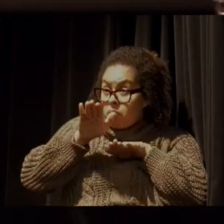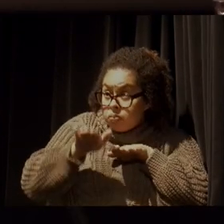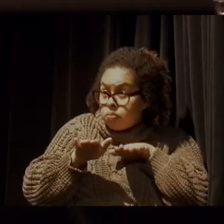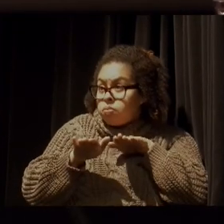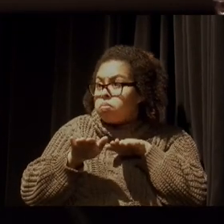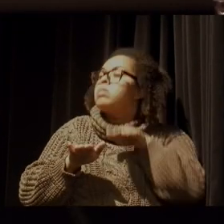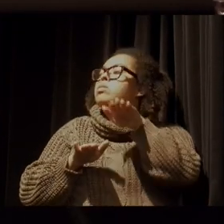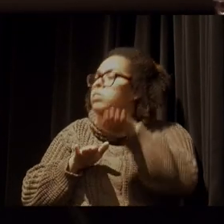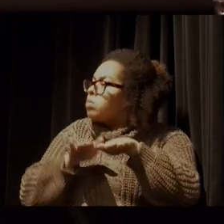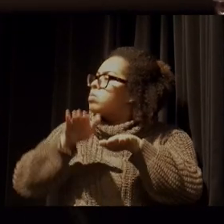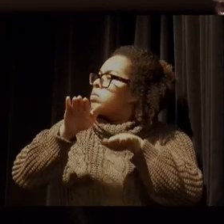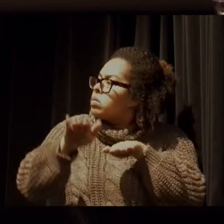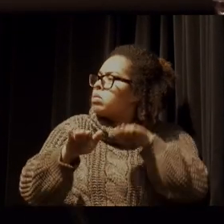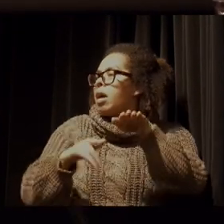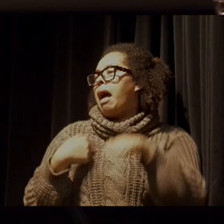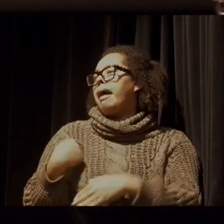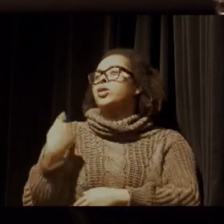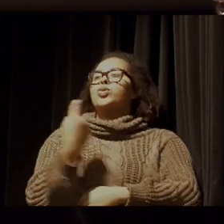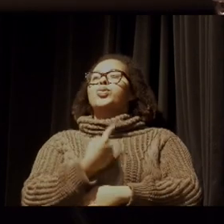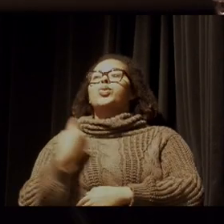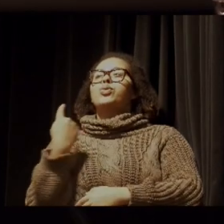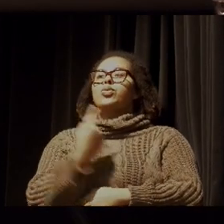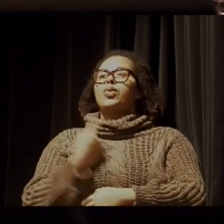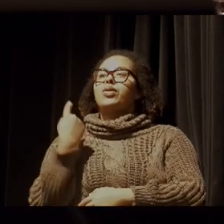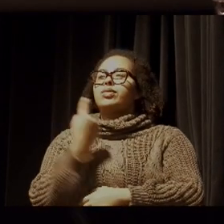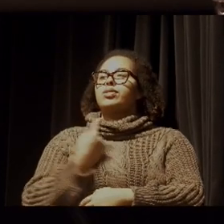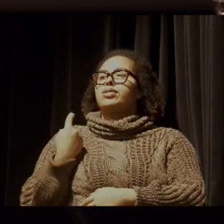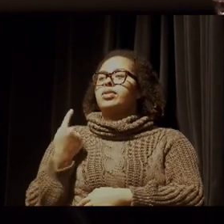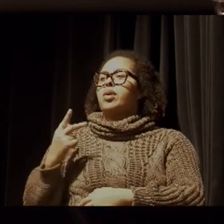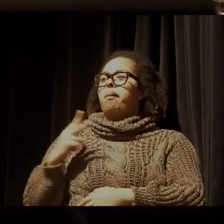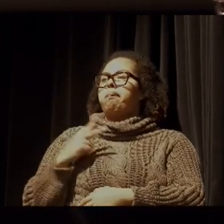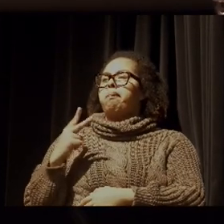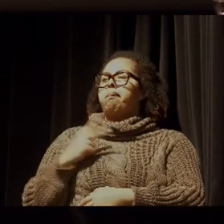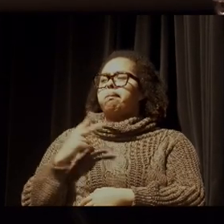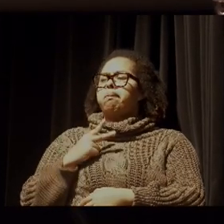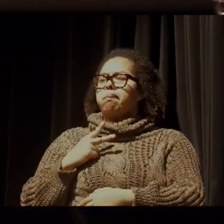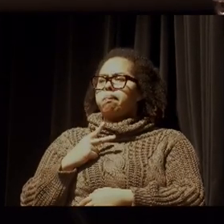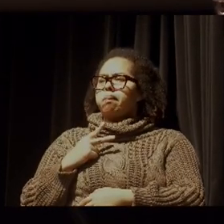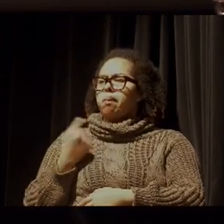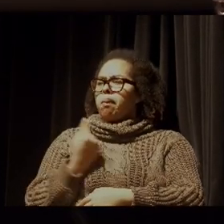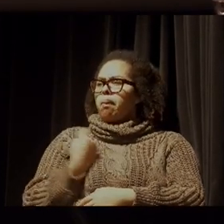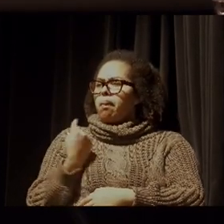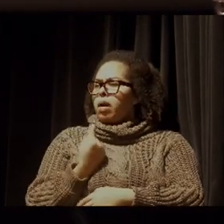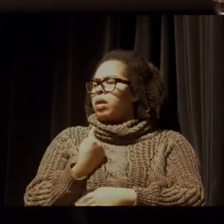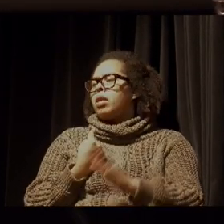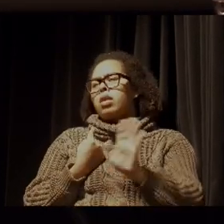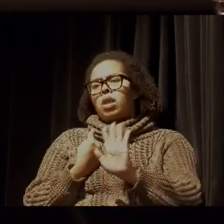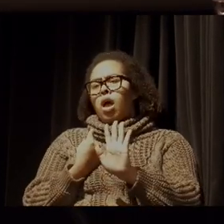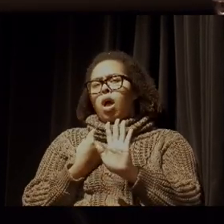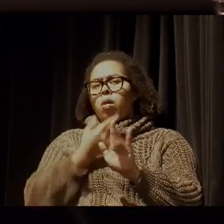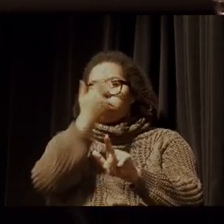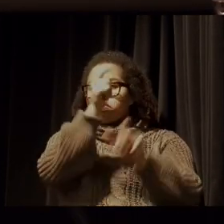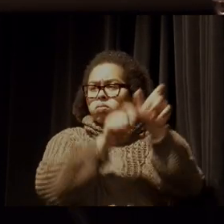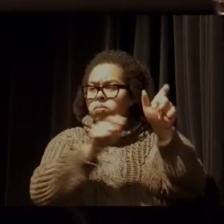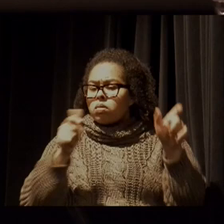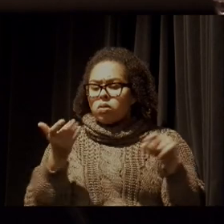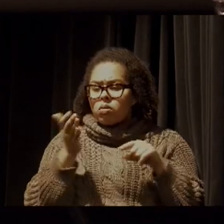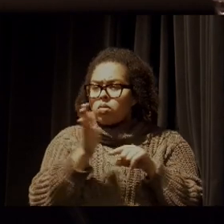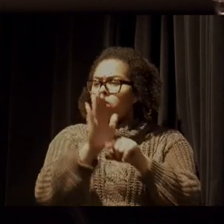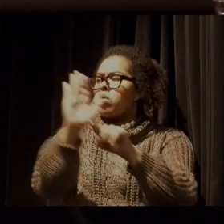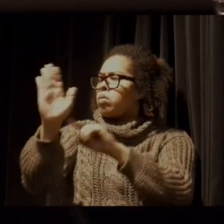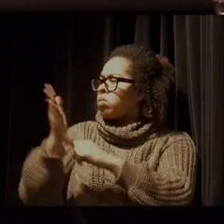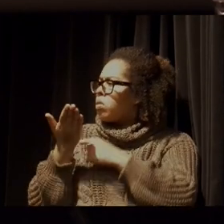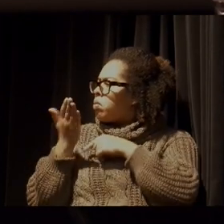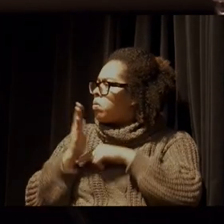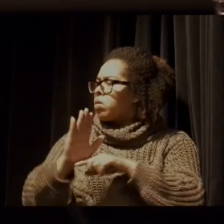Ninguém é uma ilha, a gente está aqui nesse mundo para colaborar, para ser solidário, para